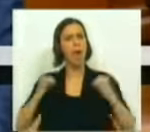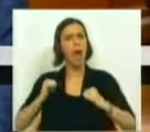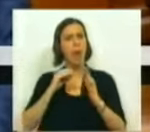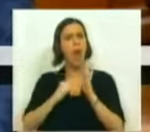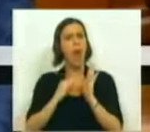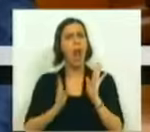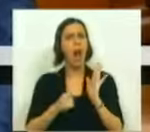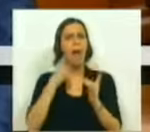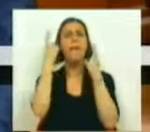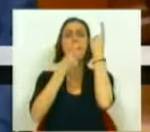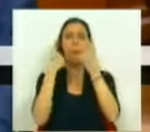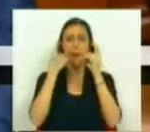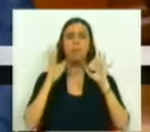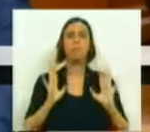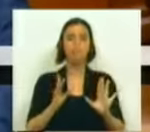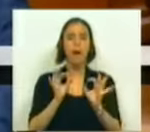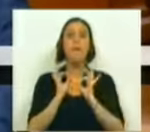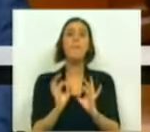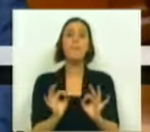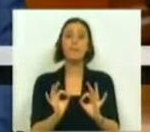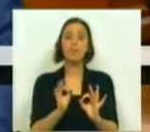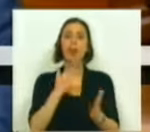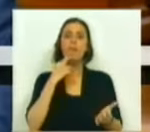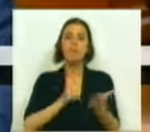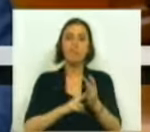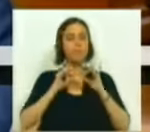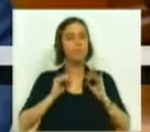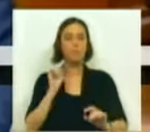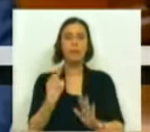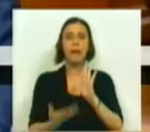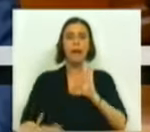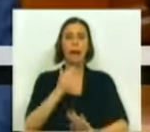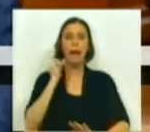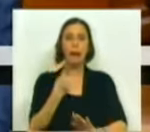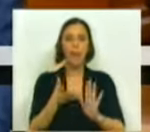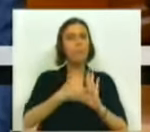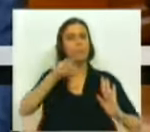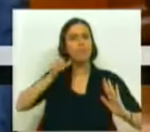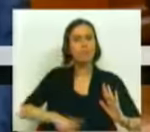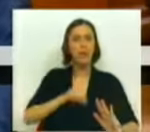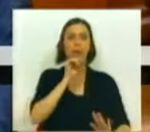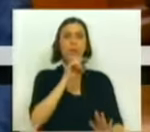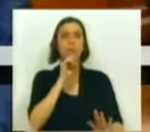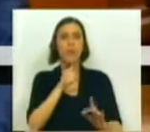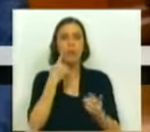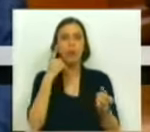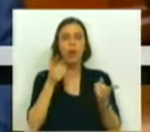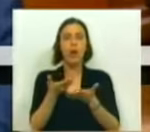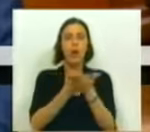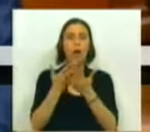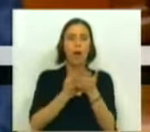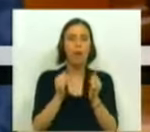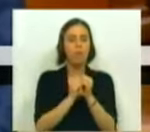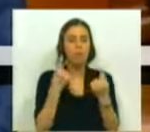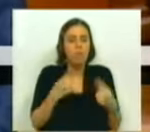entendimento, está pensada para privilegiar a eficácia e a celeridade, eliminar a possibilidade de recurso a